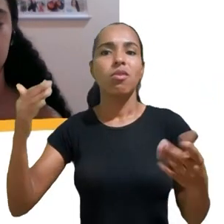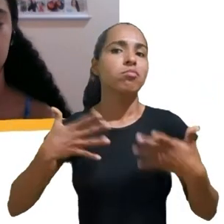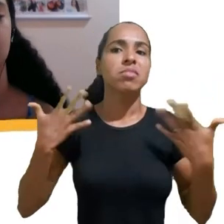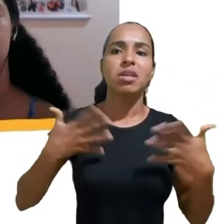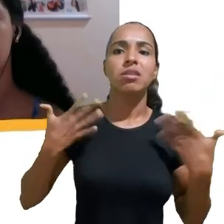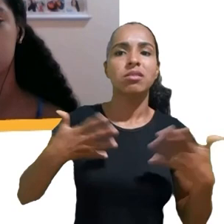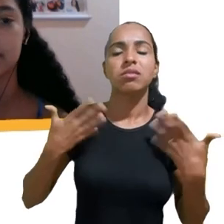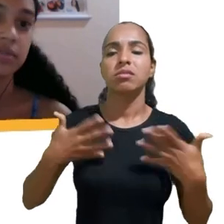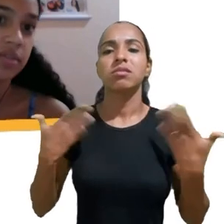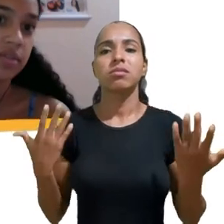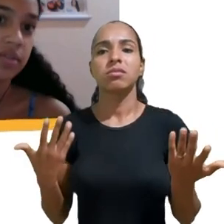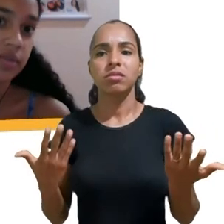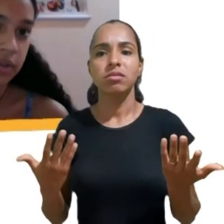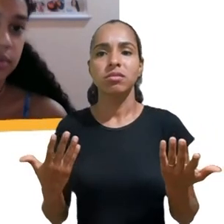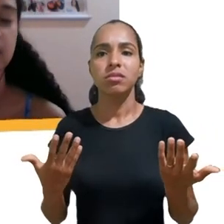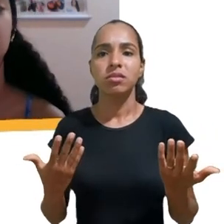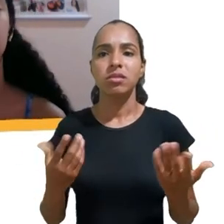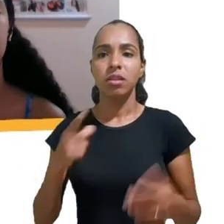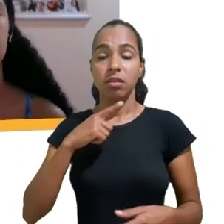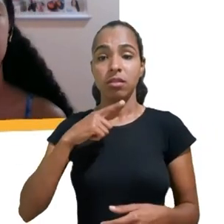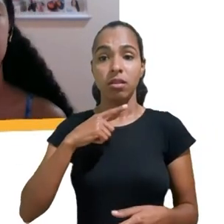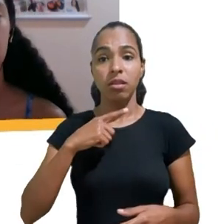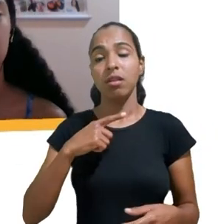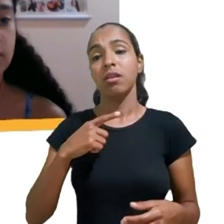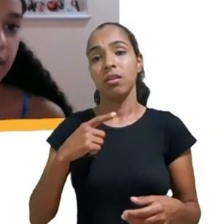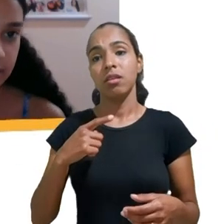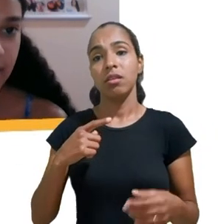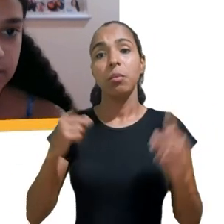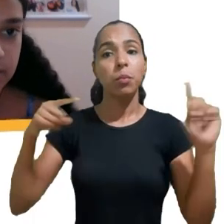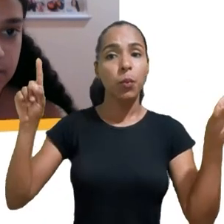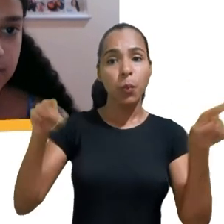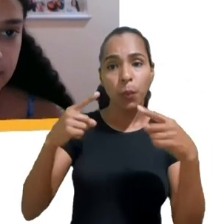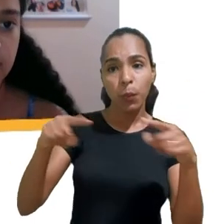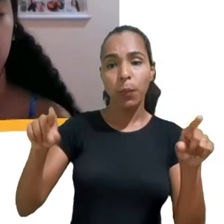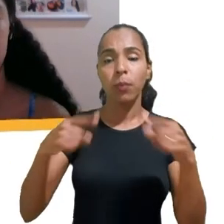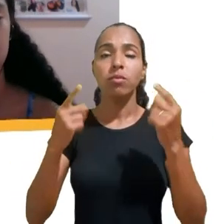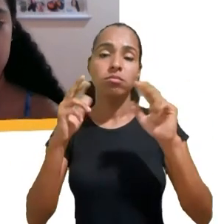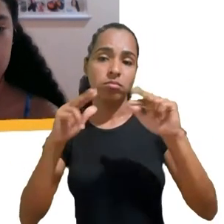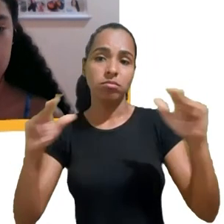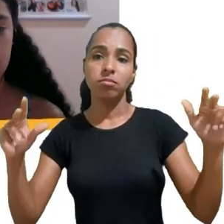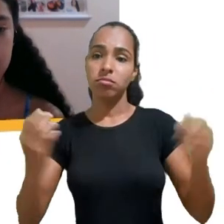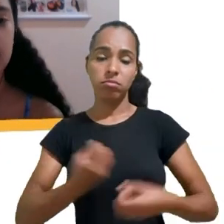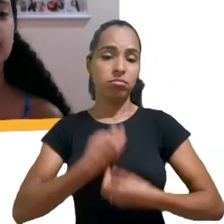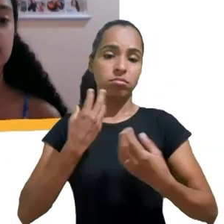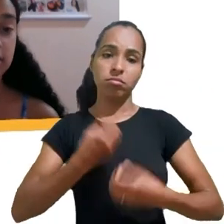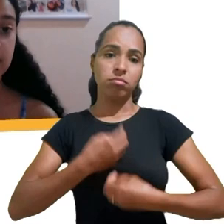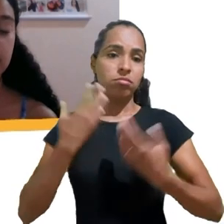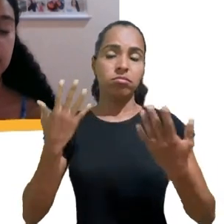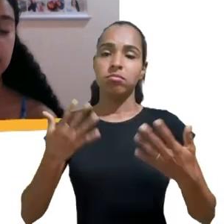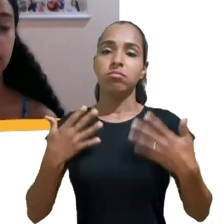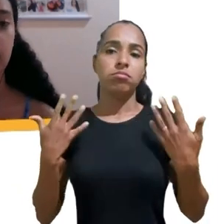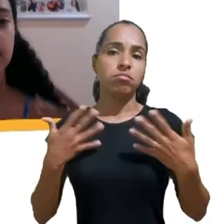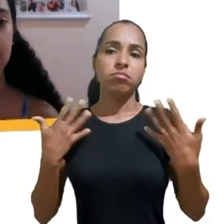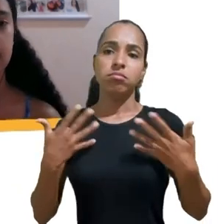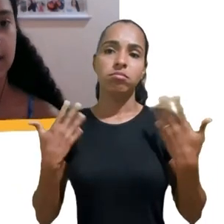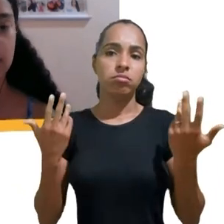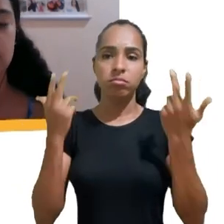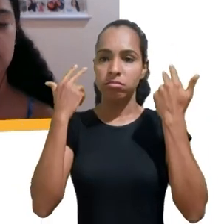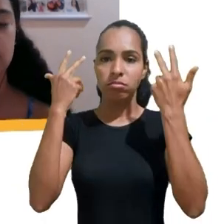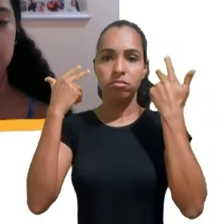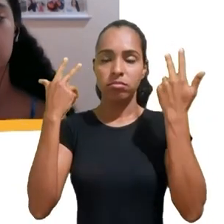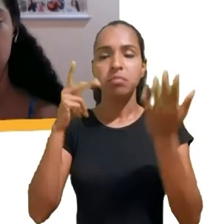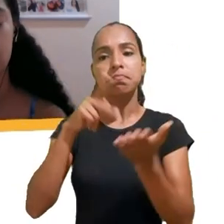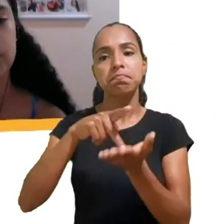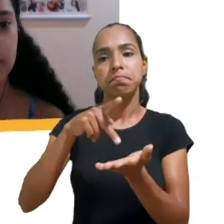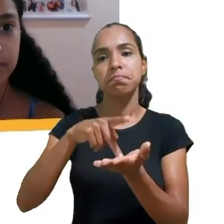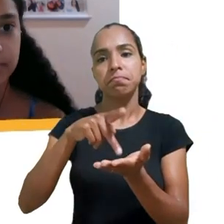nossos sentimentos através das músicas, dos filtros, então isso é verdade sim, eu vejo isso de certa forma na